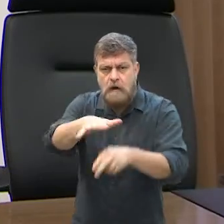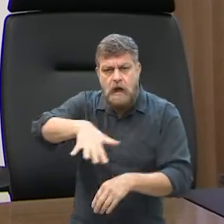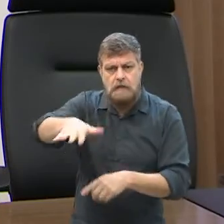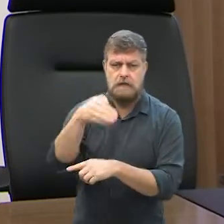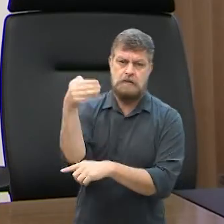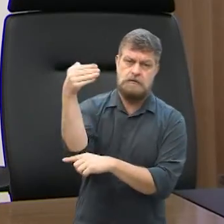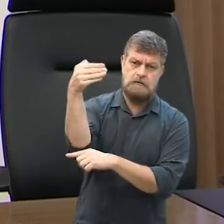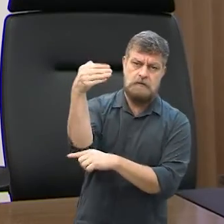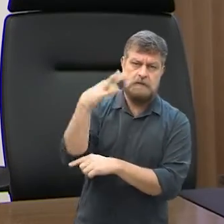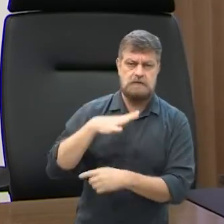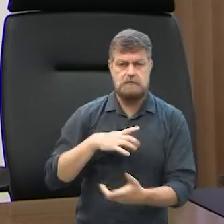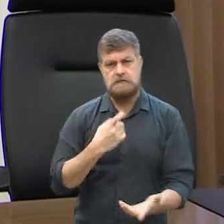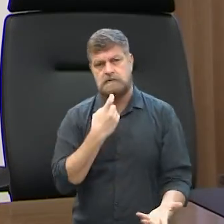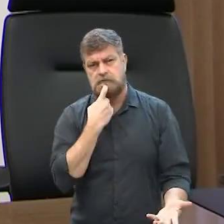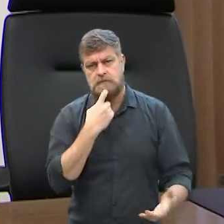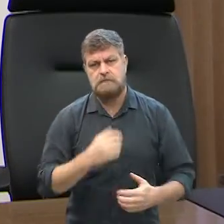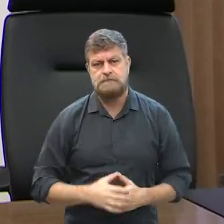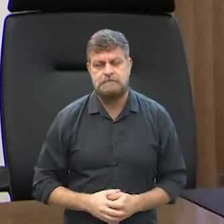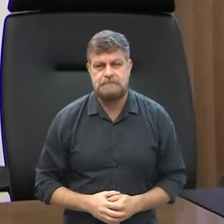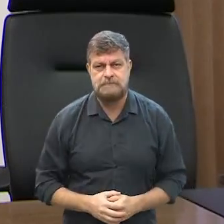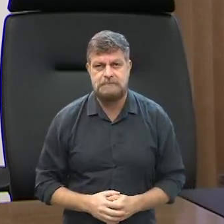hoteleira aqui da cidade de Campinas.